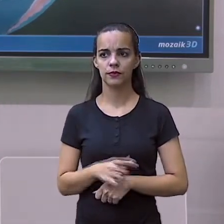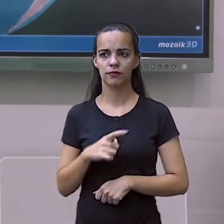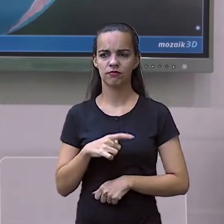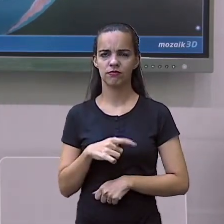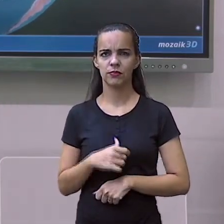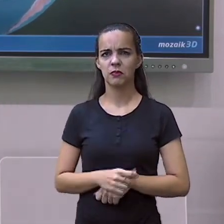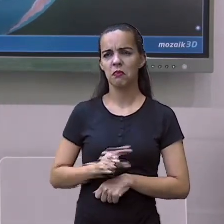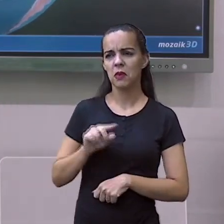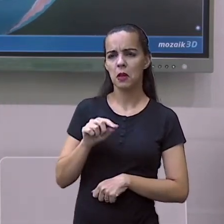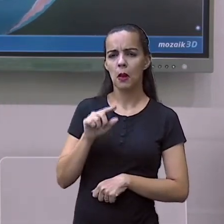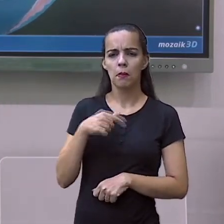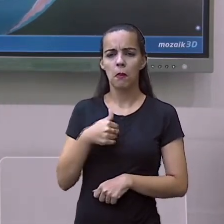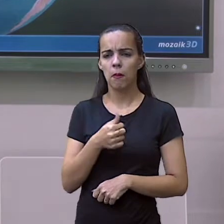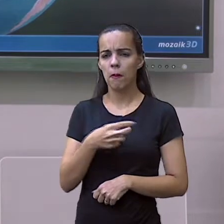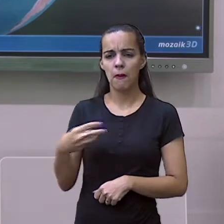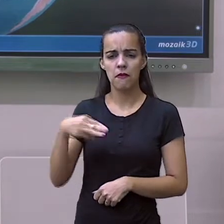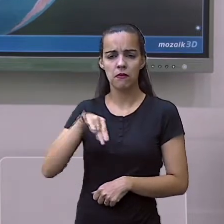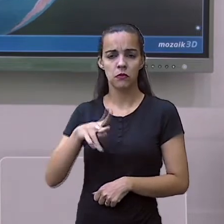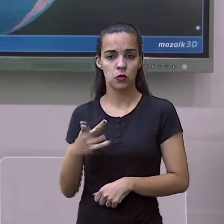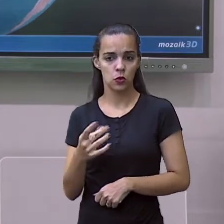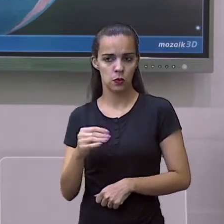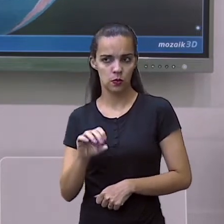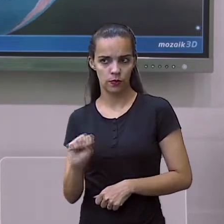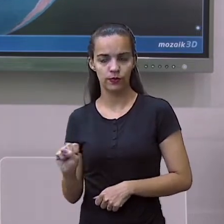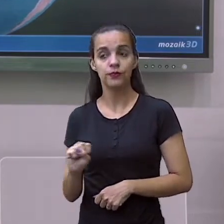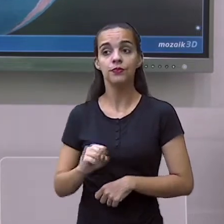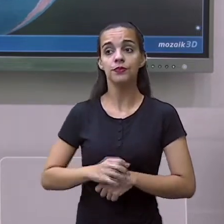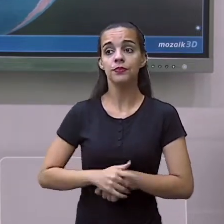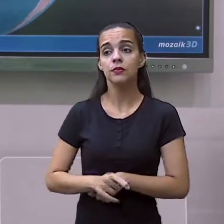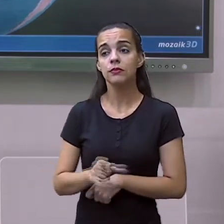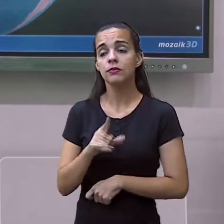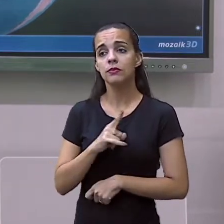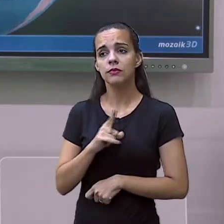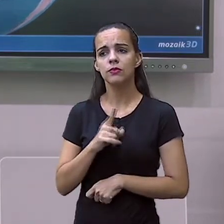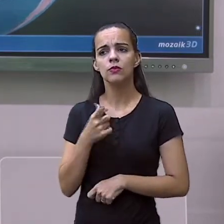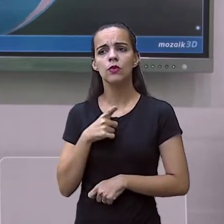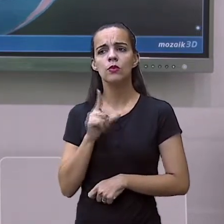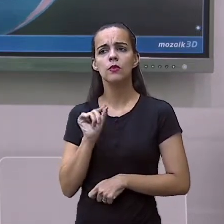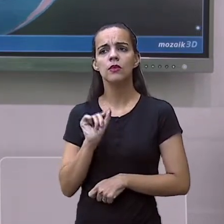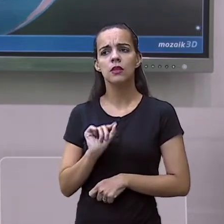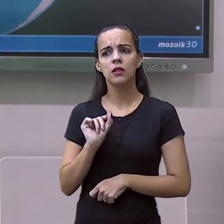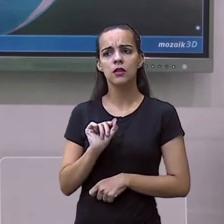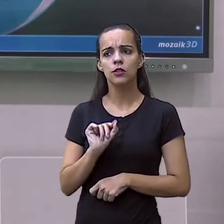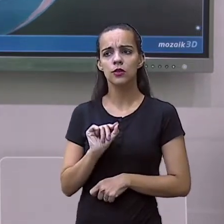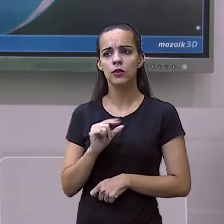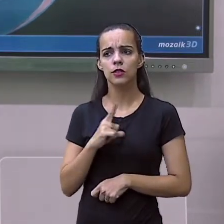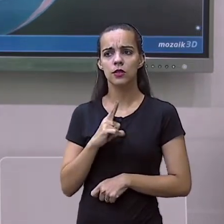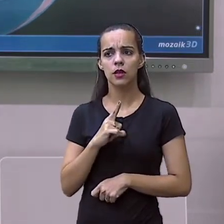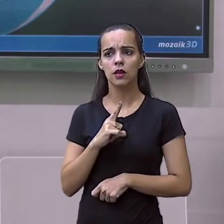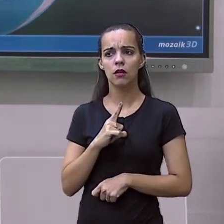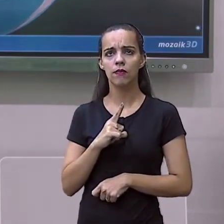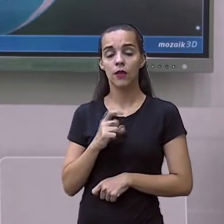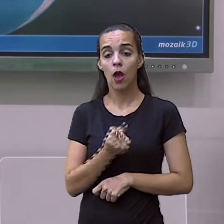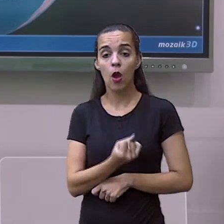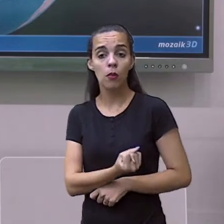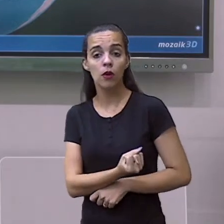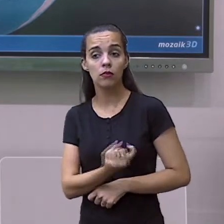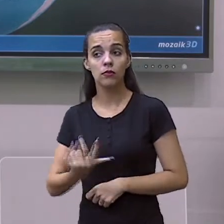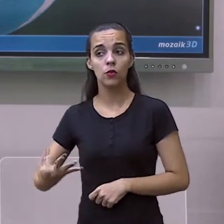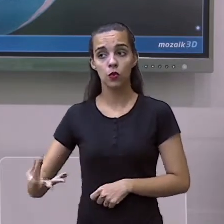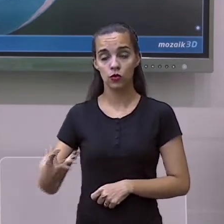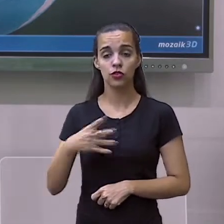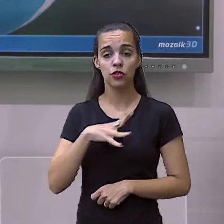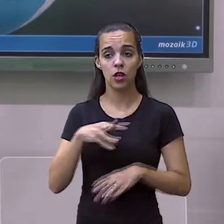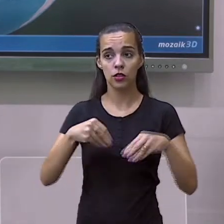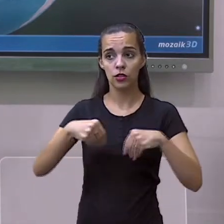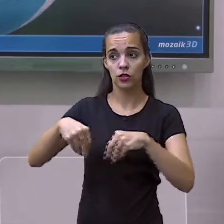quilômetros quadrados. Então, nós vemos que ele é o quê? Um estreito de terra que